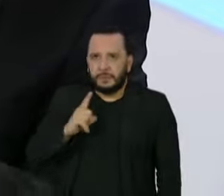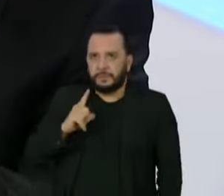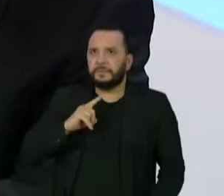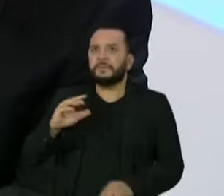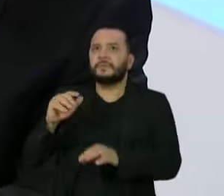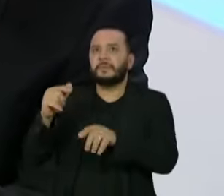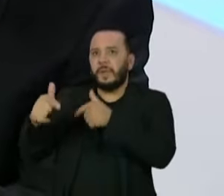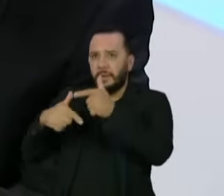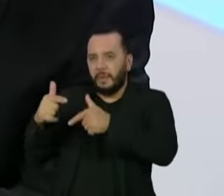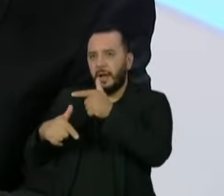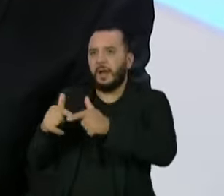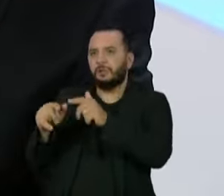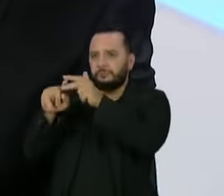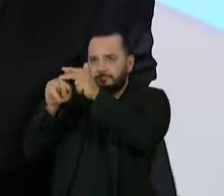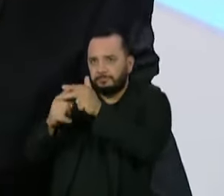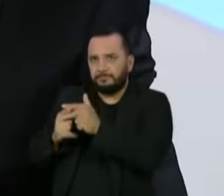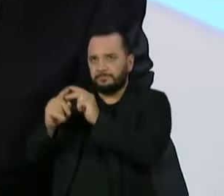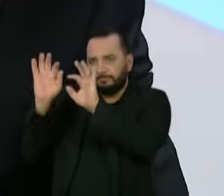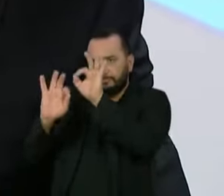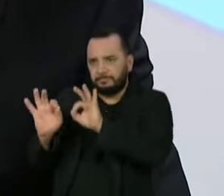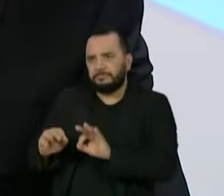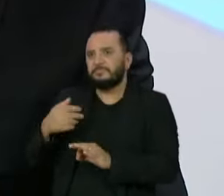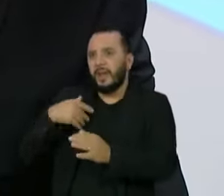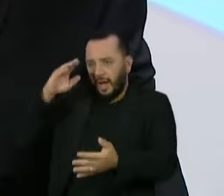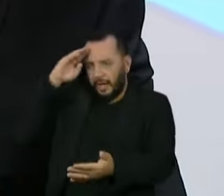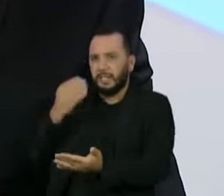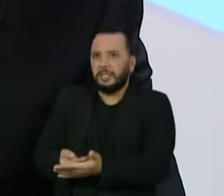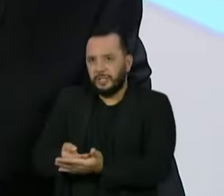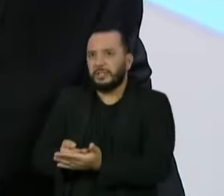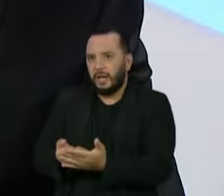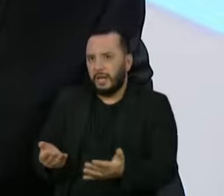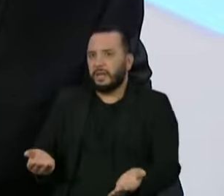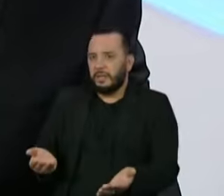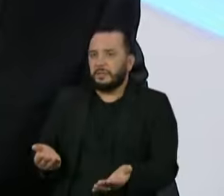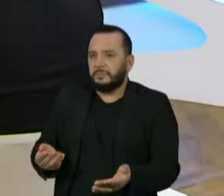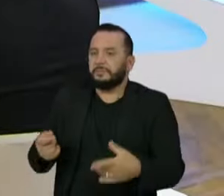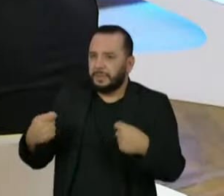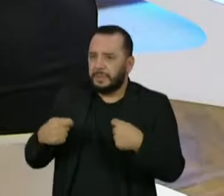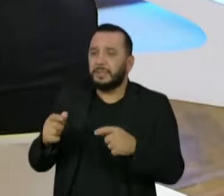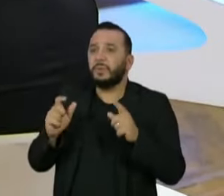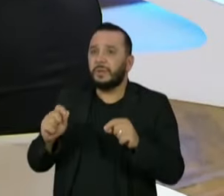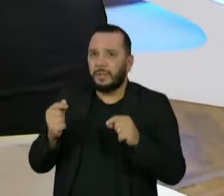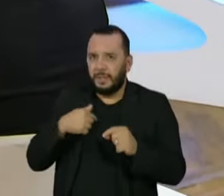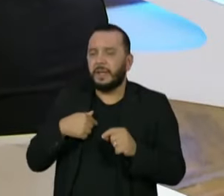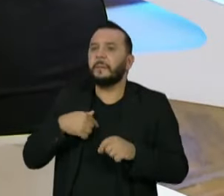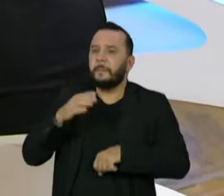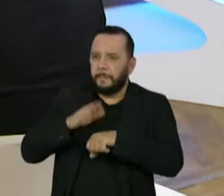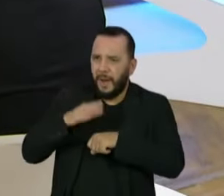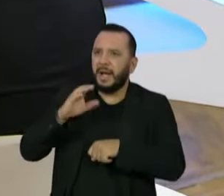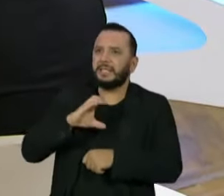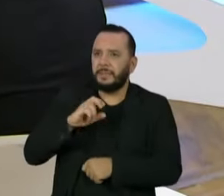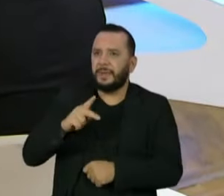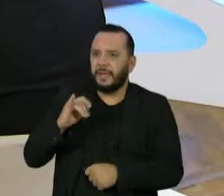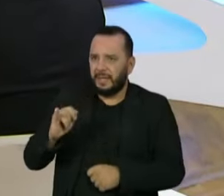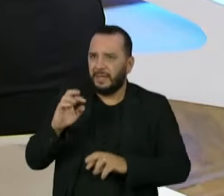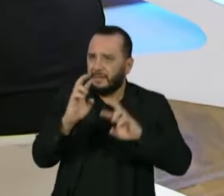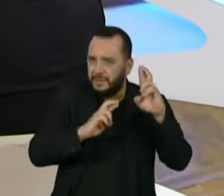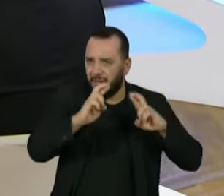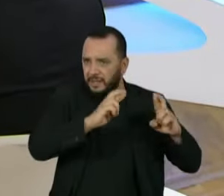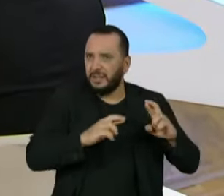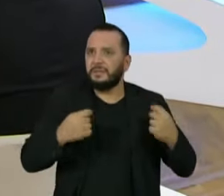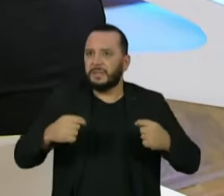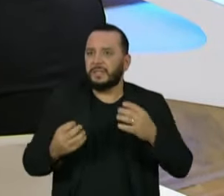ajuste, mas tem resultado. Vale a pena acreditar e fazer com que isso se repita. O parlamento tem que fazer mais a função de fiscalização.